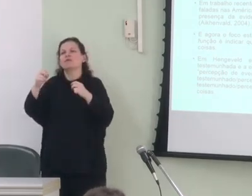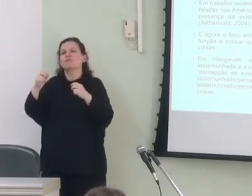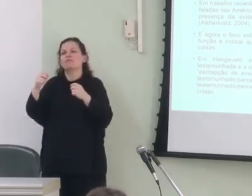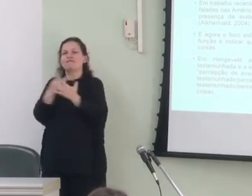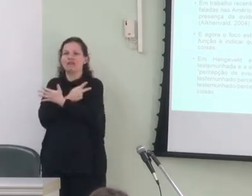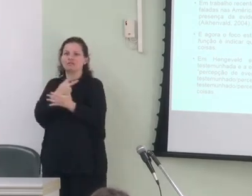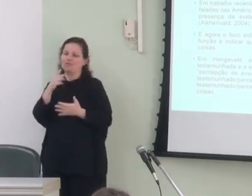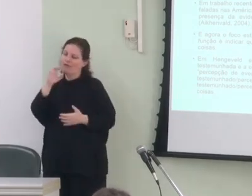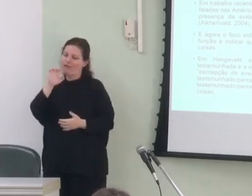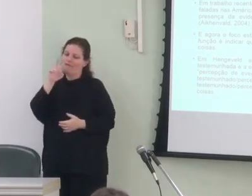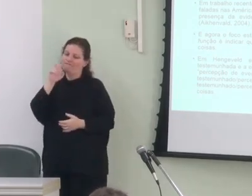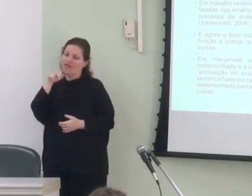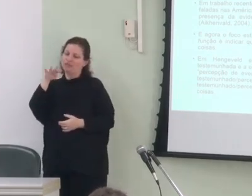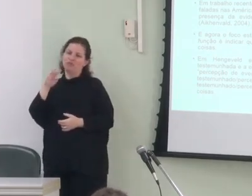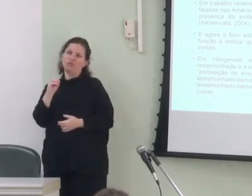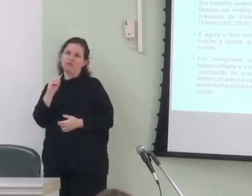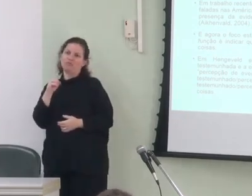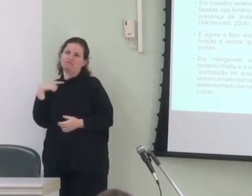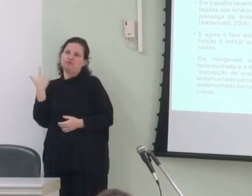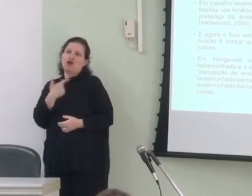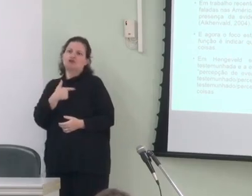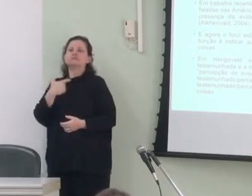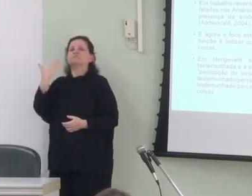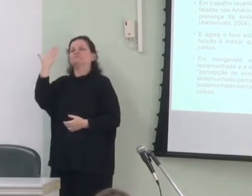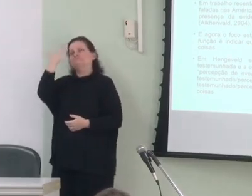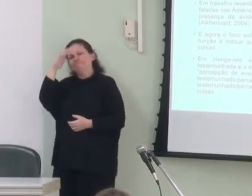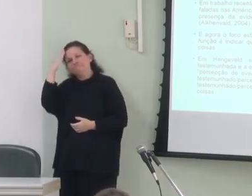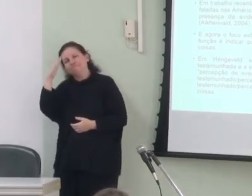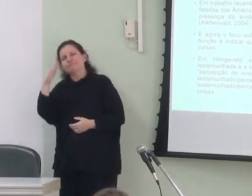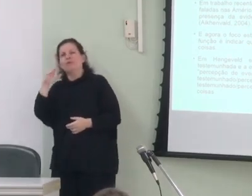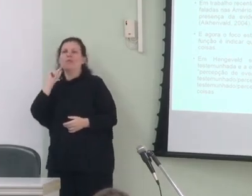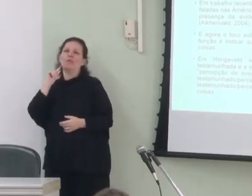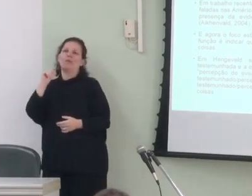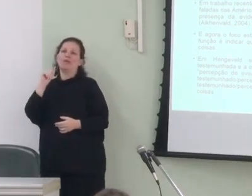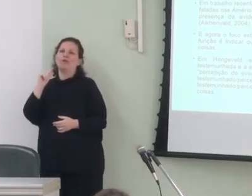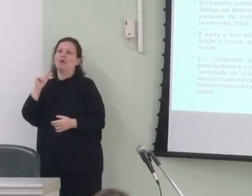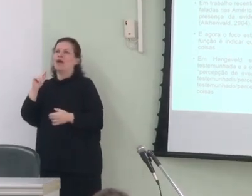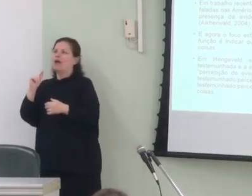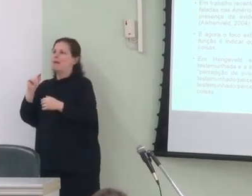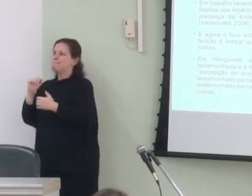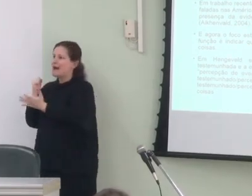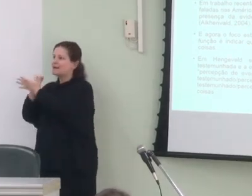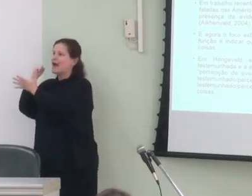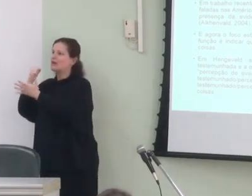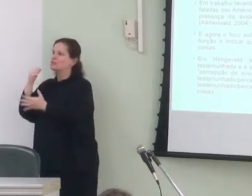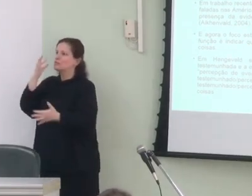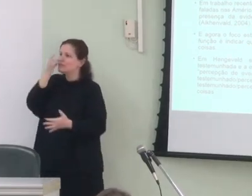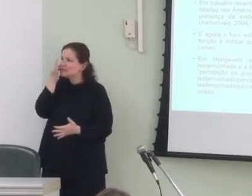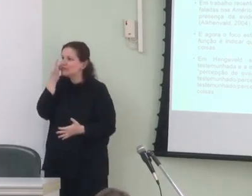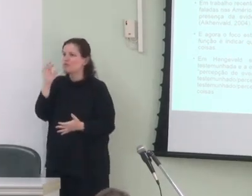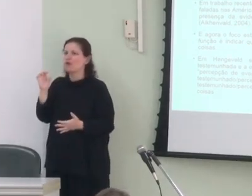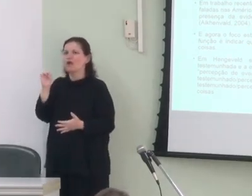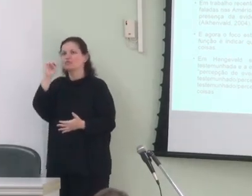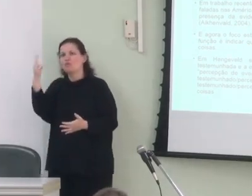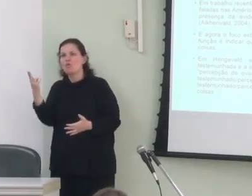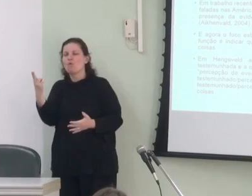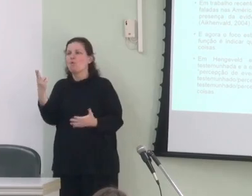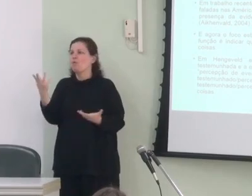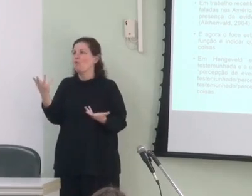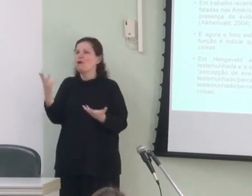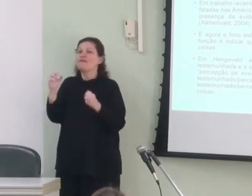que então nós entendíamos que tanto o evento marcado como testemunhado como o evento